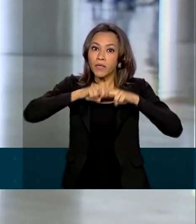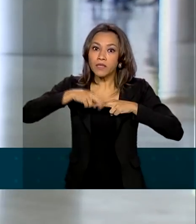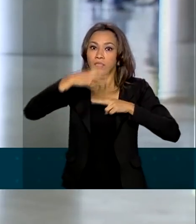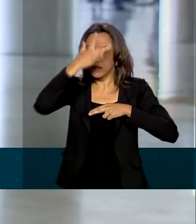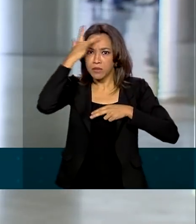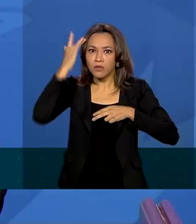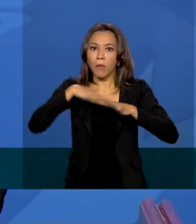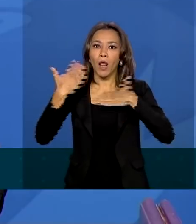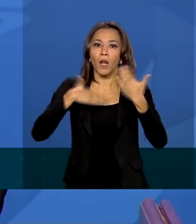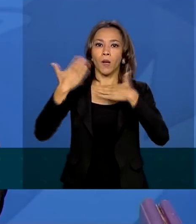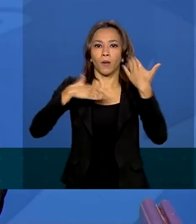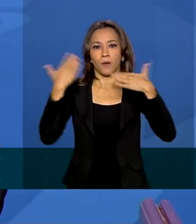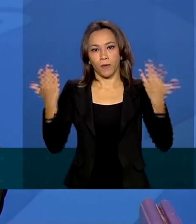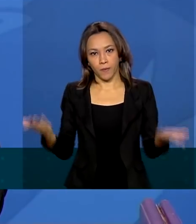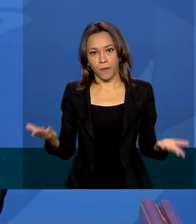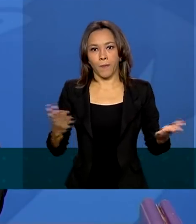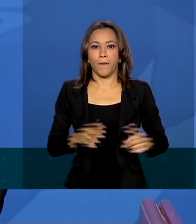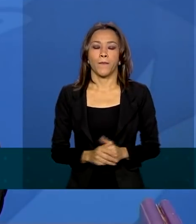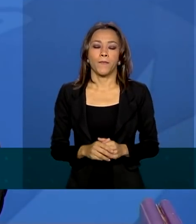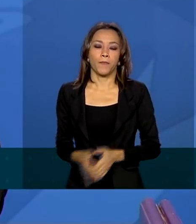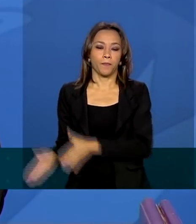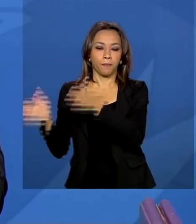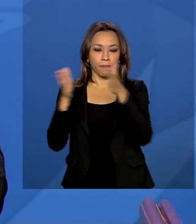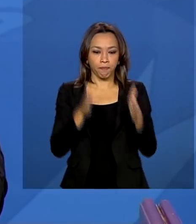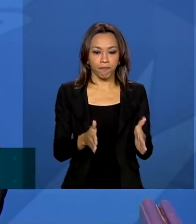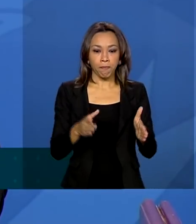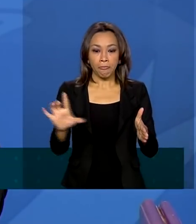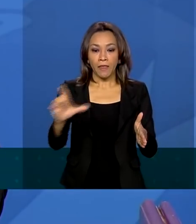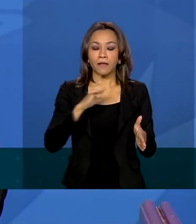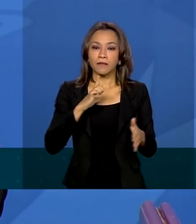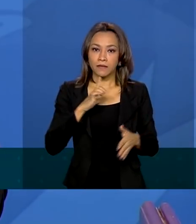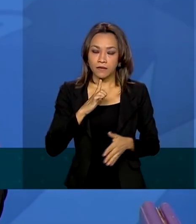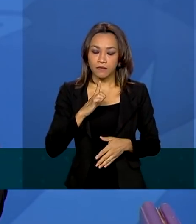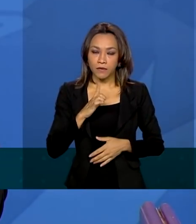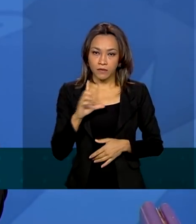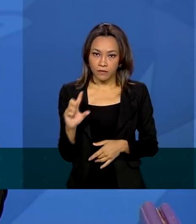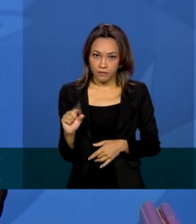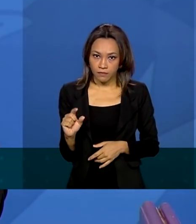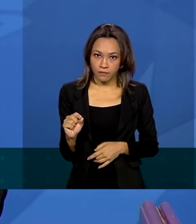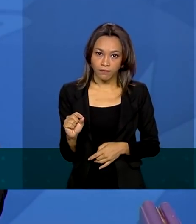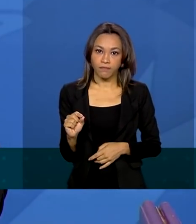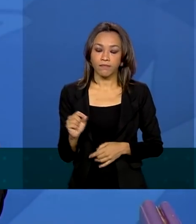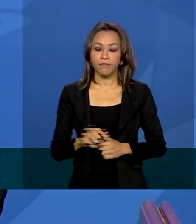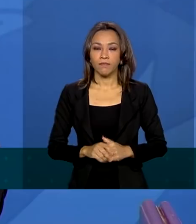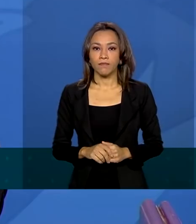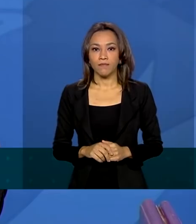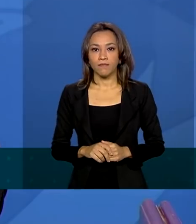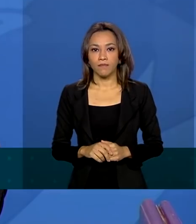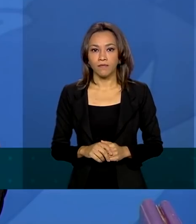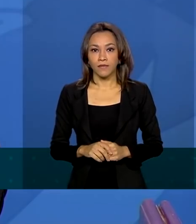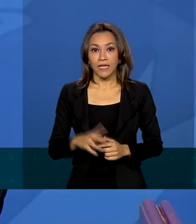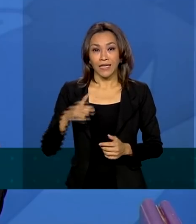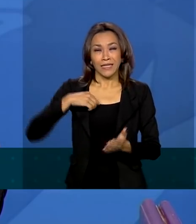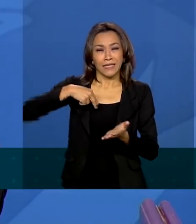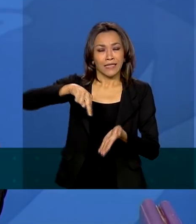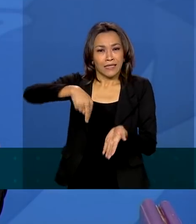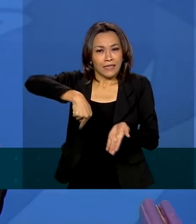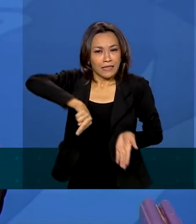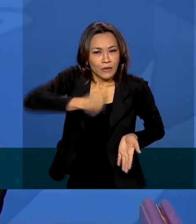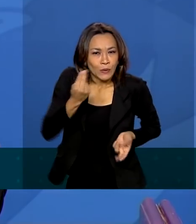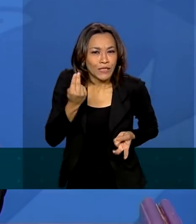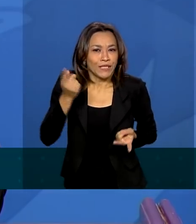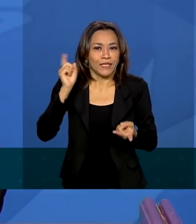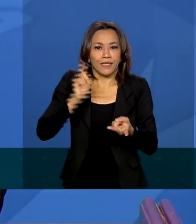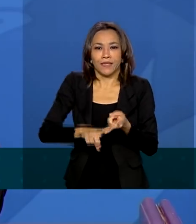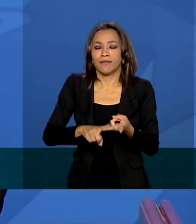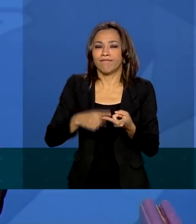número de mortos. Temos o impacto das cirurgias e tratamentos de saúde